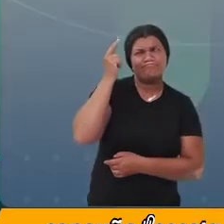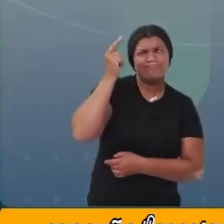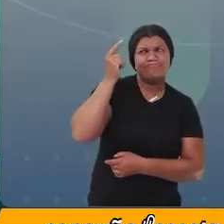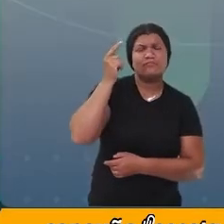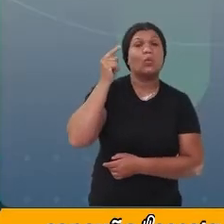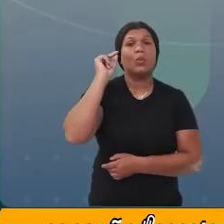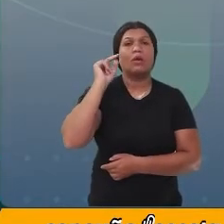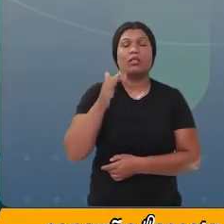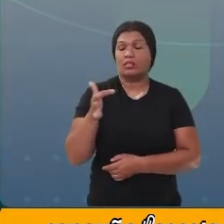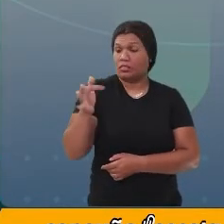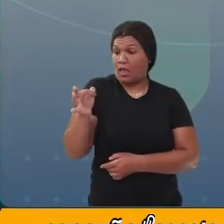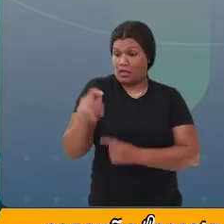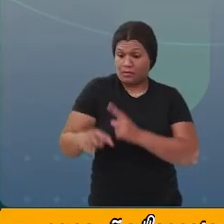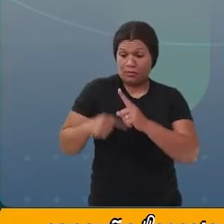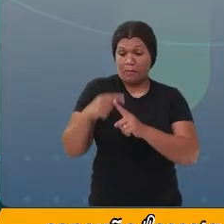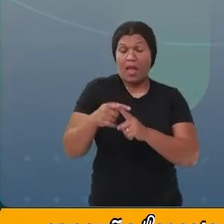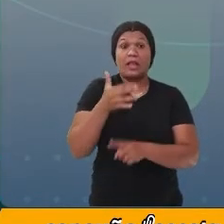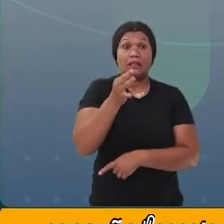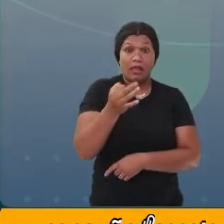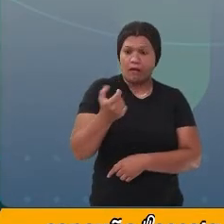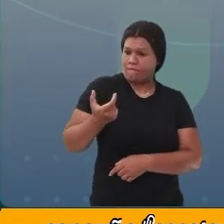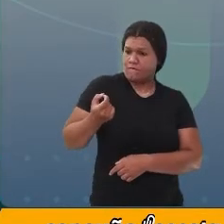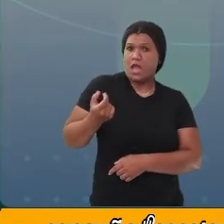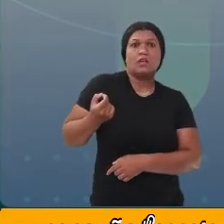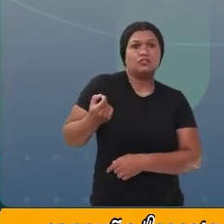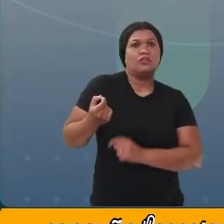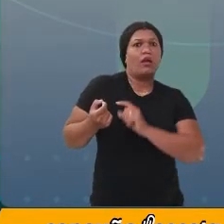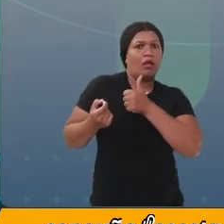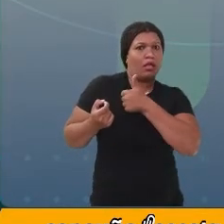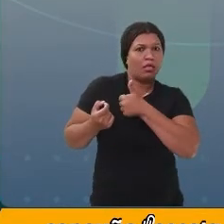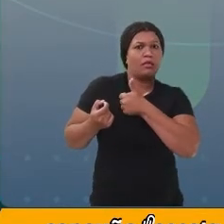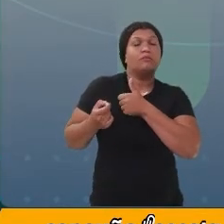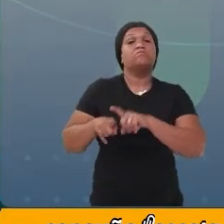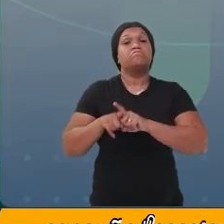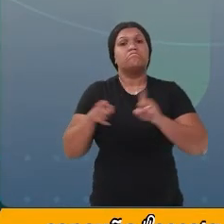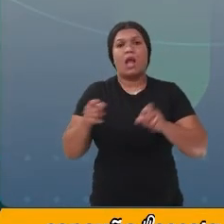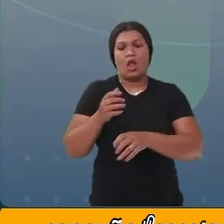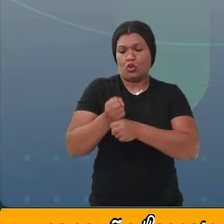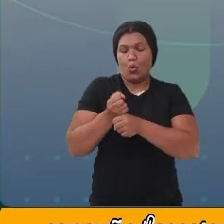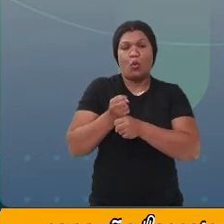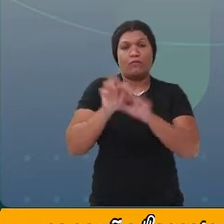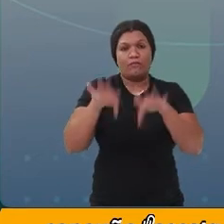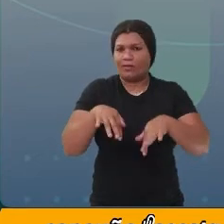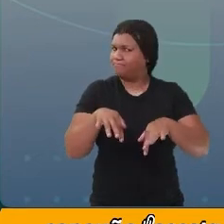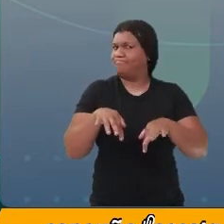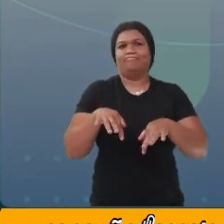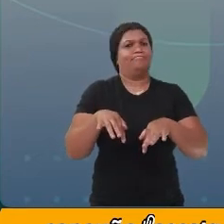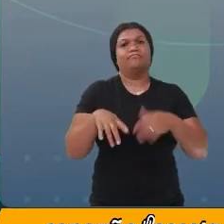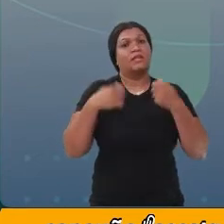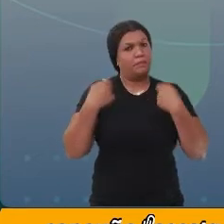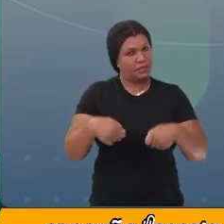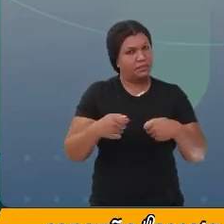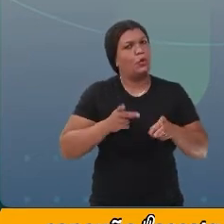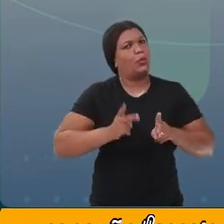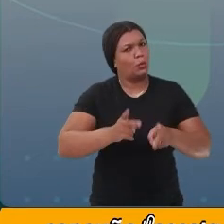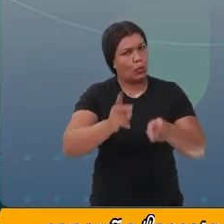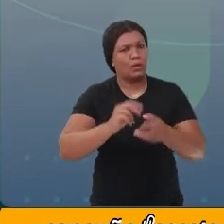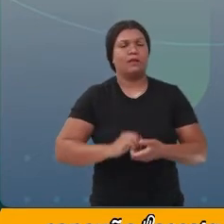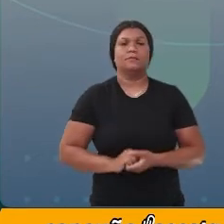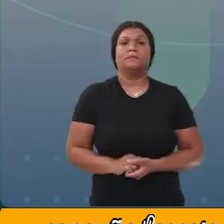que 10 mais 10 é 20. Mas a continha não terminou. Então, vamos continuar.